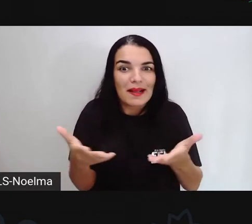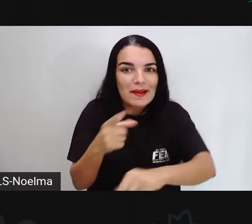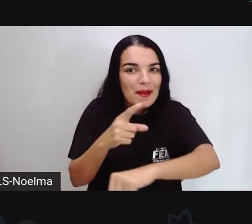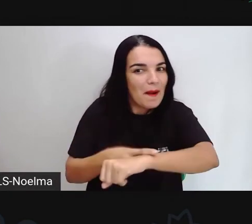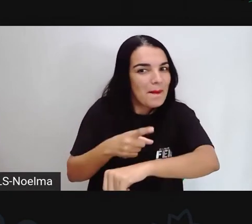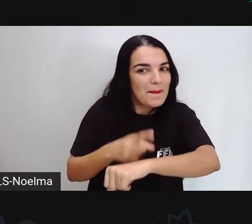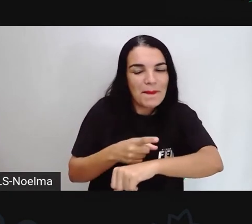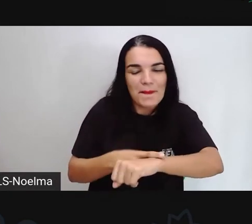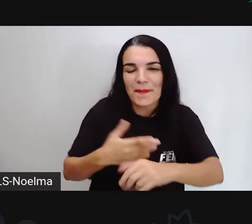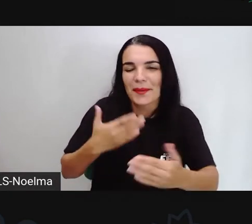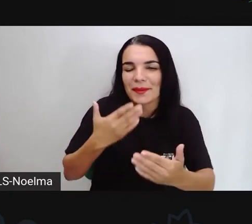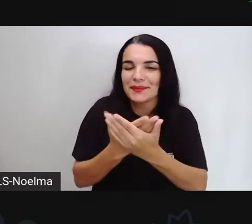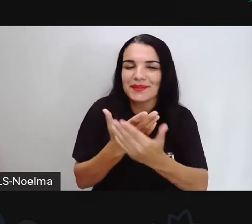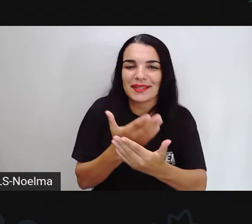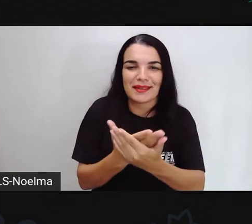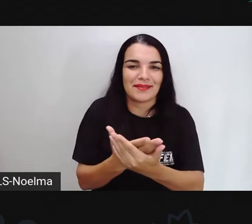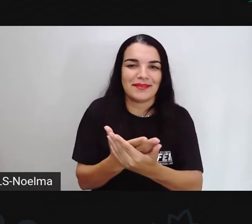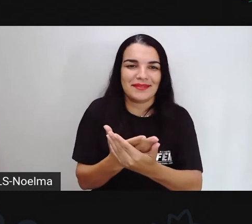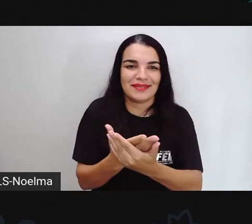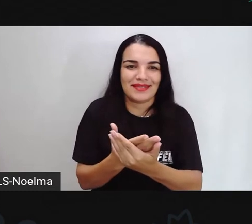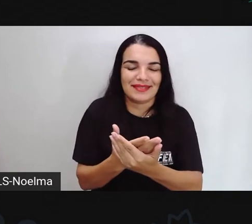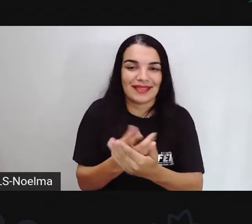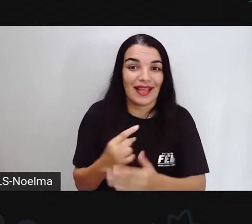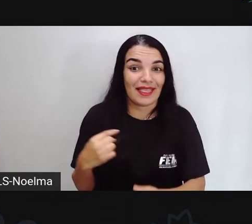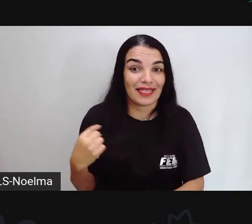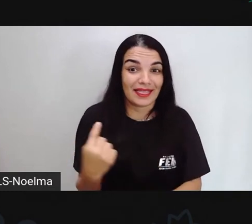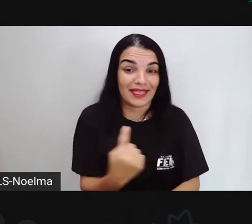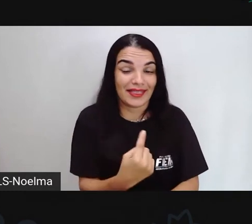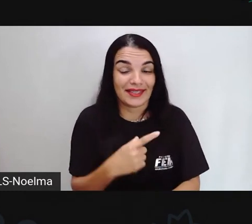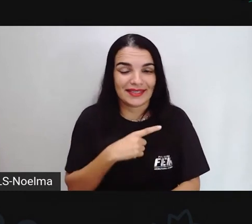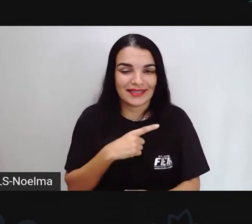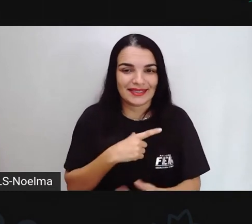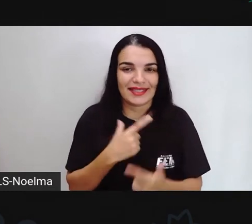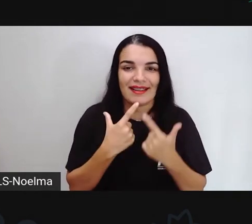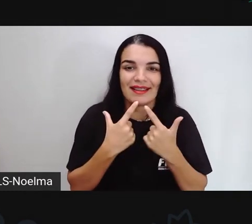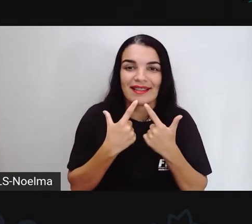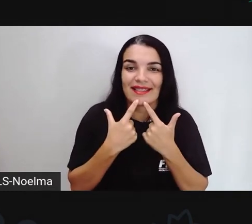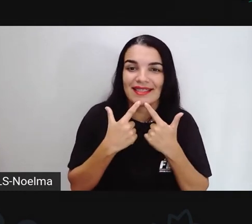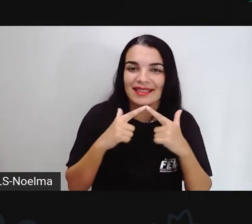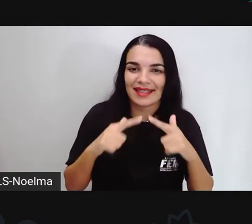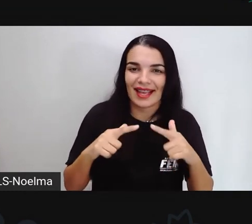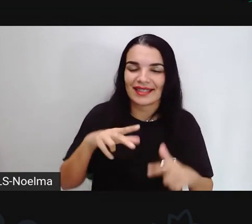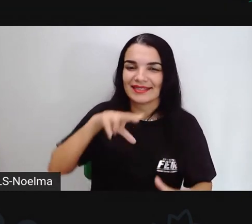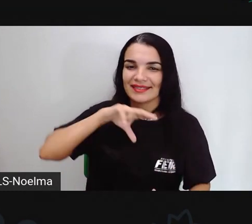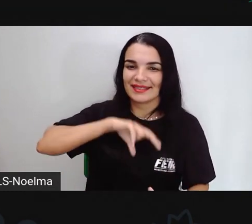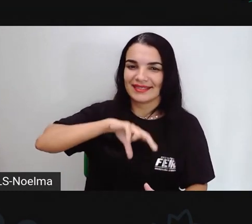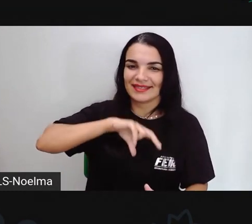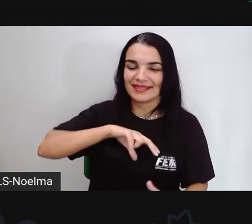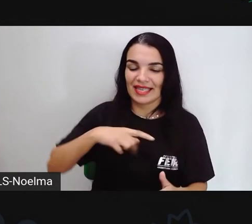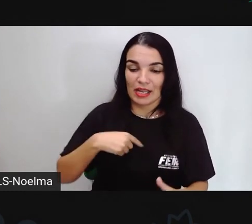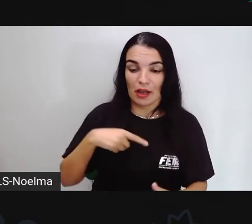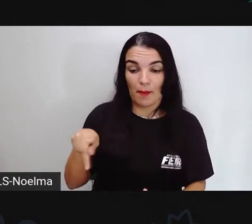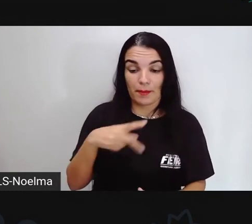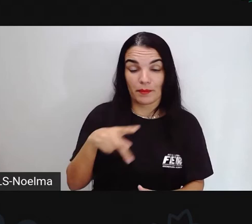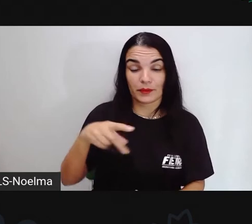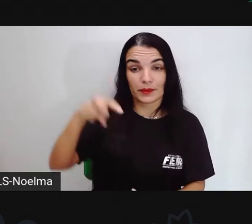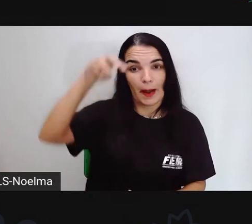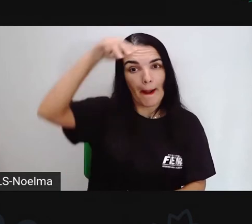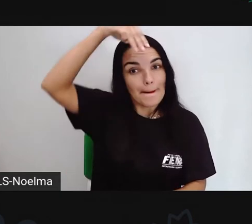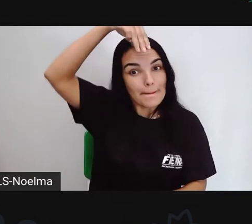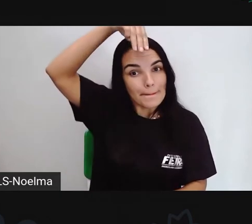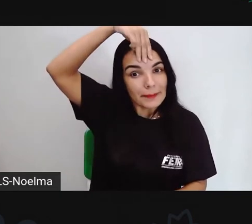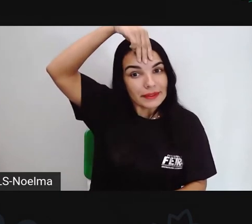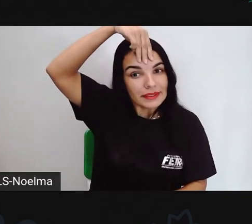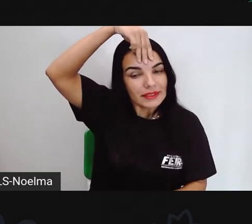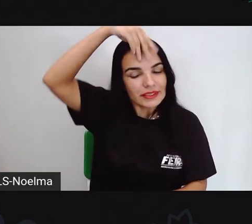para mais uma aula. Nós teremos aulas de português. Eu sou a professora e nós